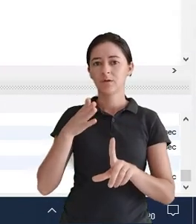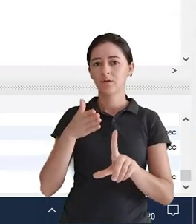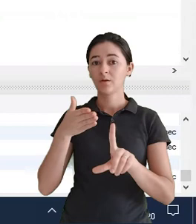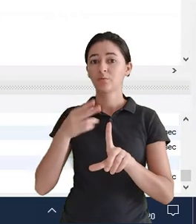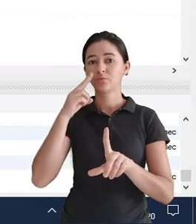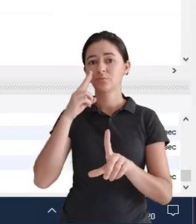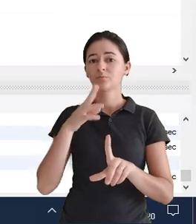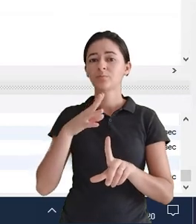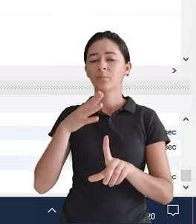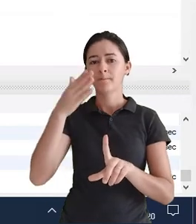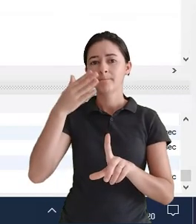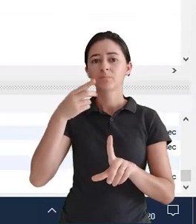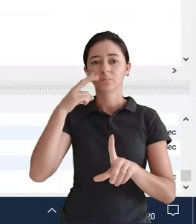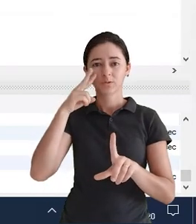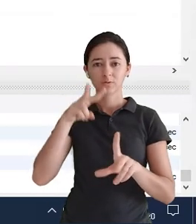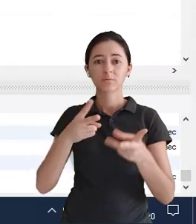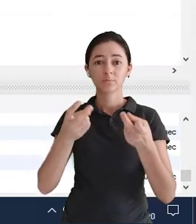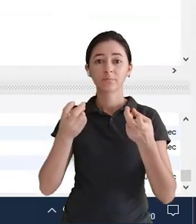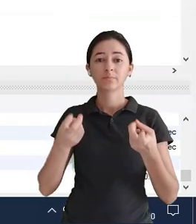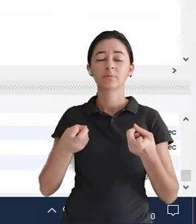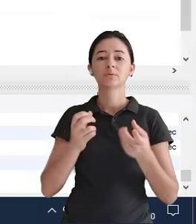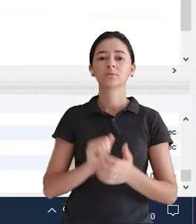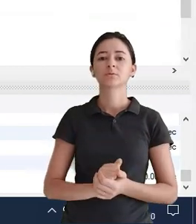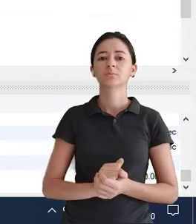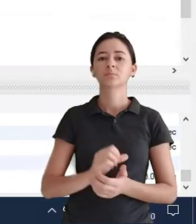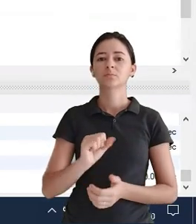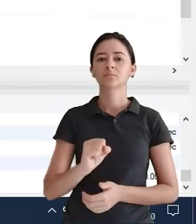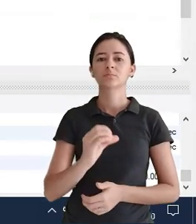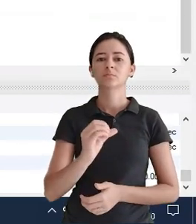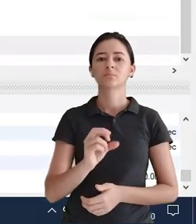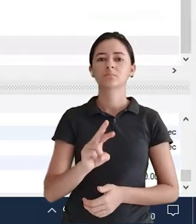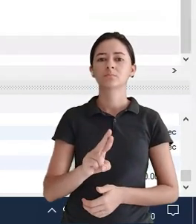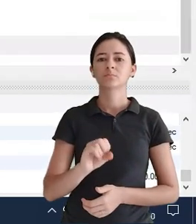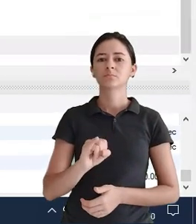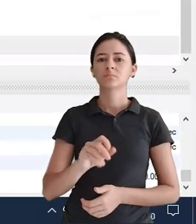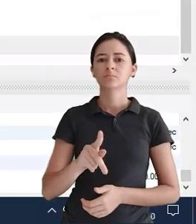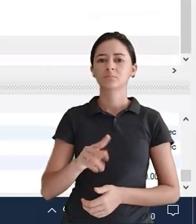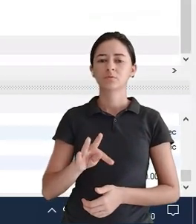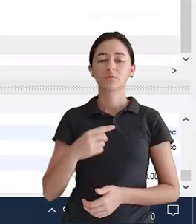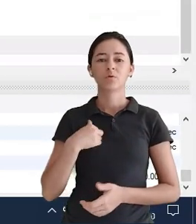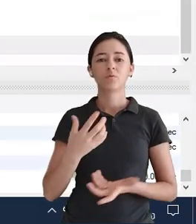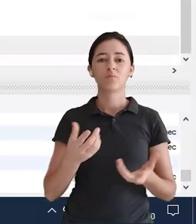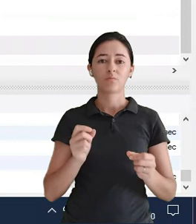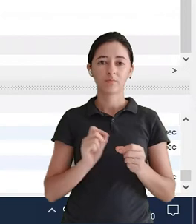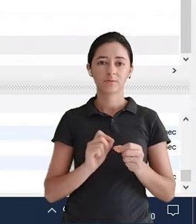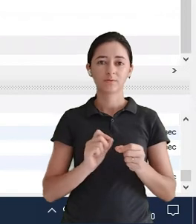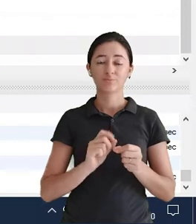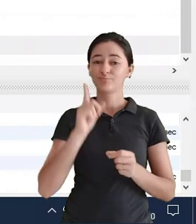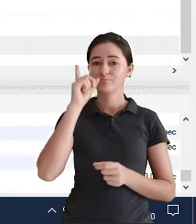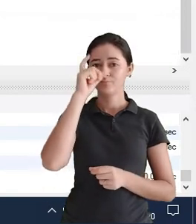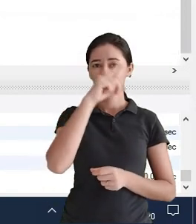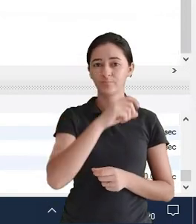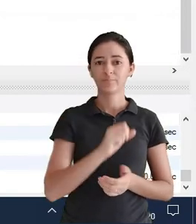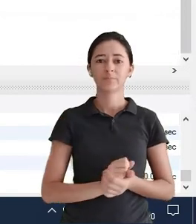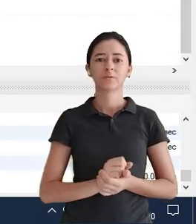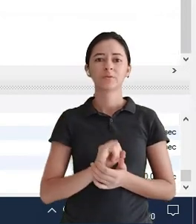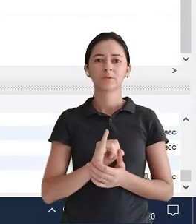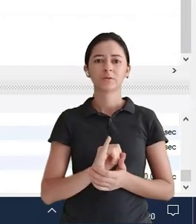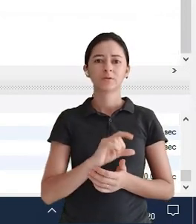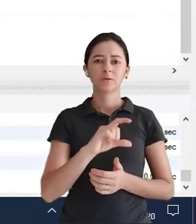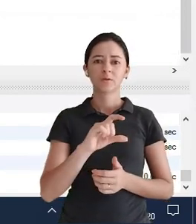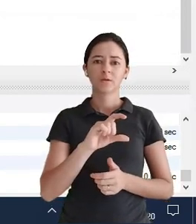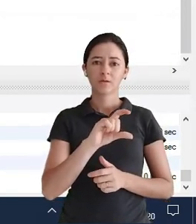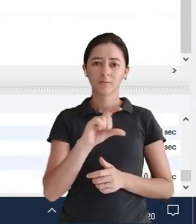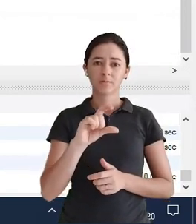tá fácil Porque vocês tem acesso ao script aqui Vocês podem ver uma tabela que depende da outra Mas eu vou seguir aqui da maneira mais difícil Então